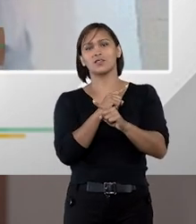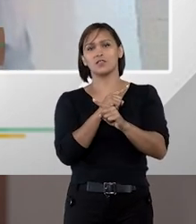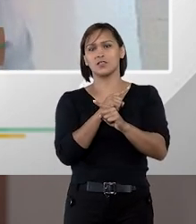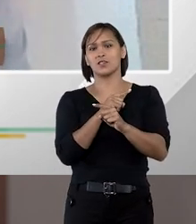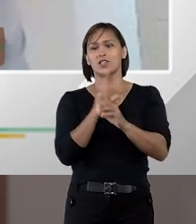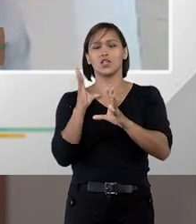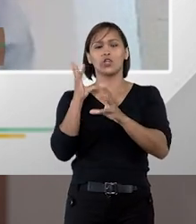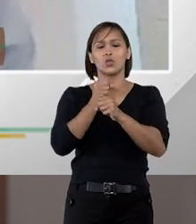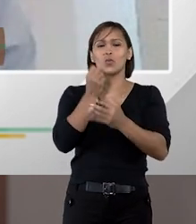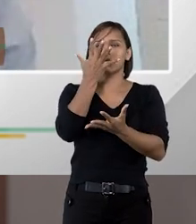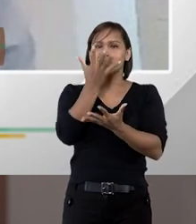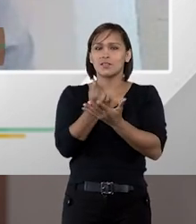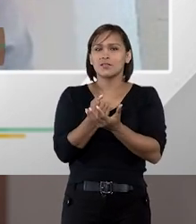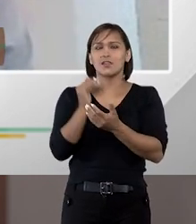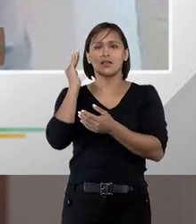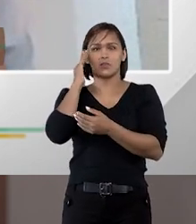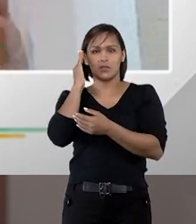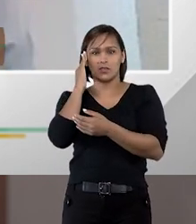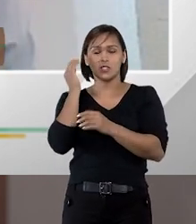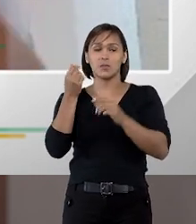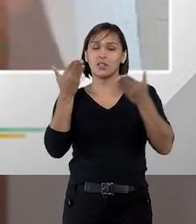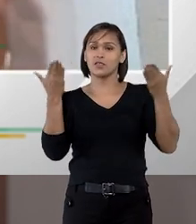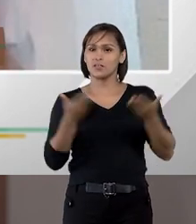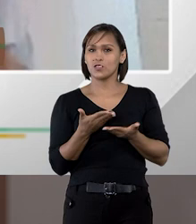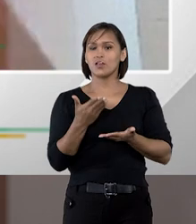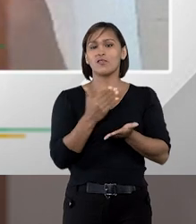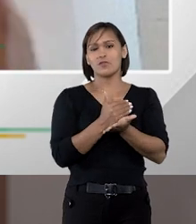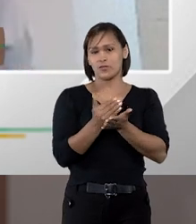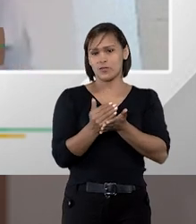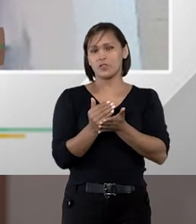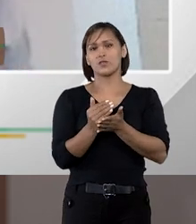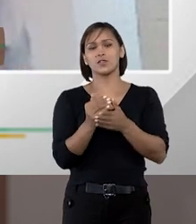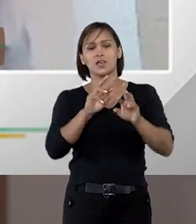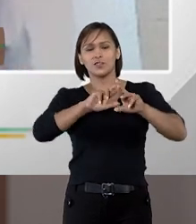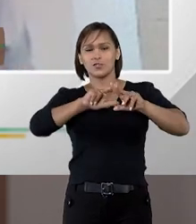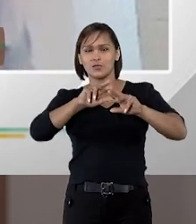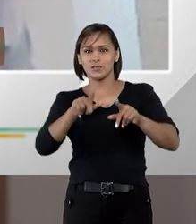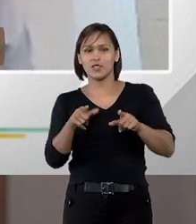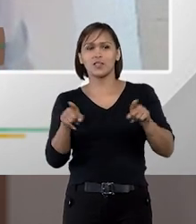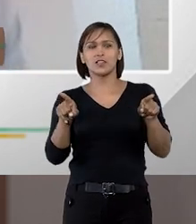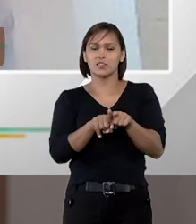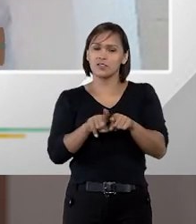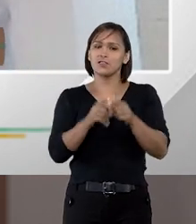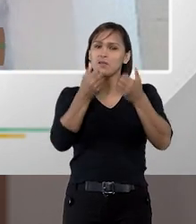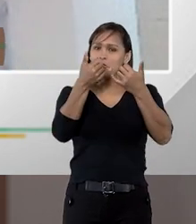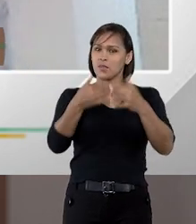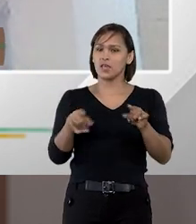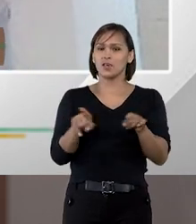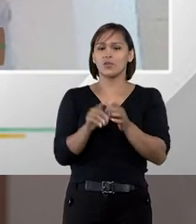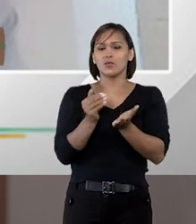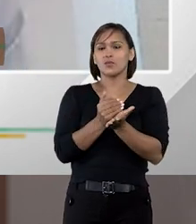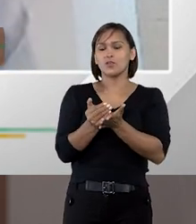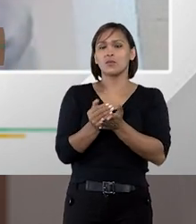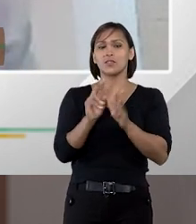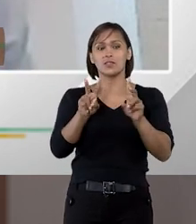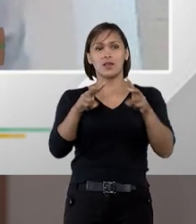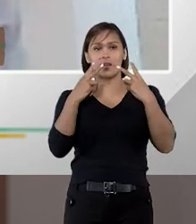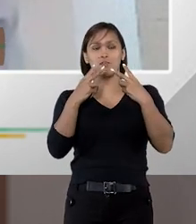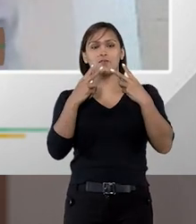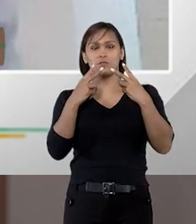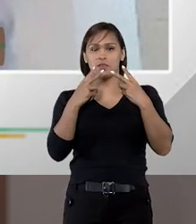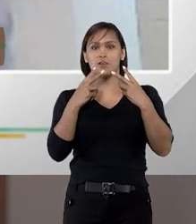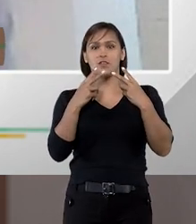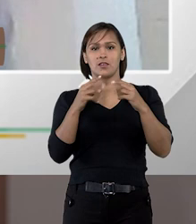divergências as interpretações elas já vão começar a ser dissonantes e a gente quando começar a